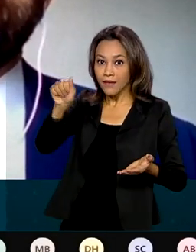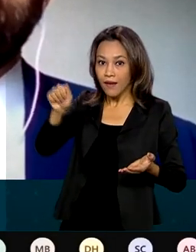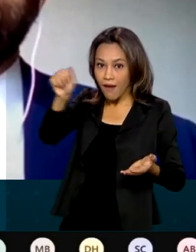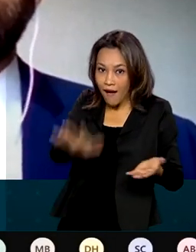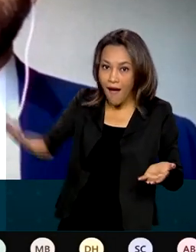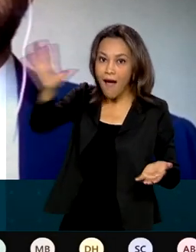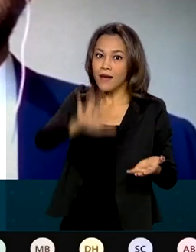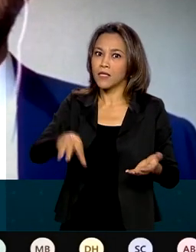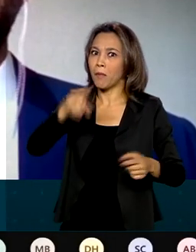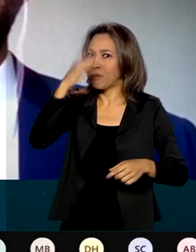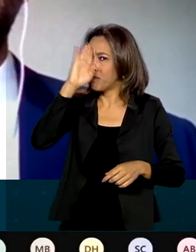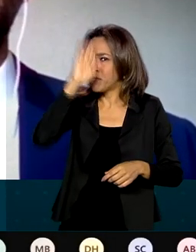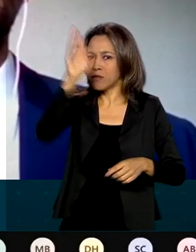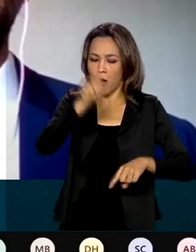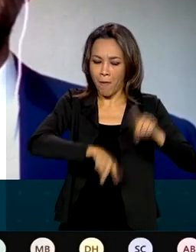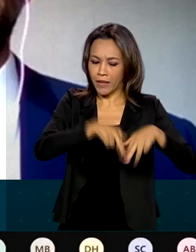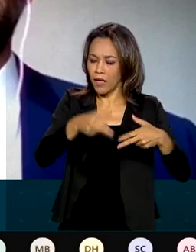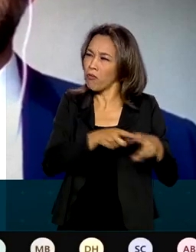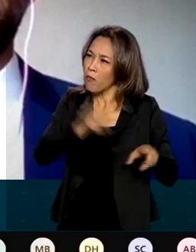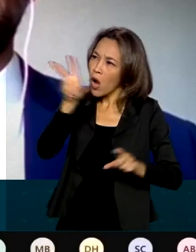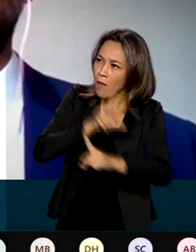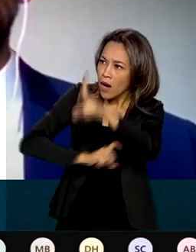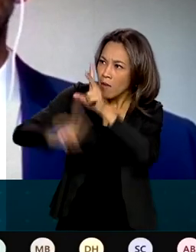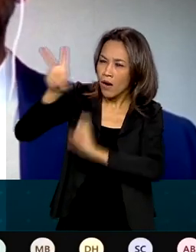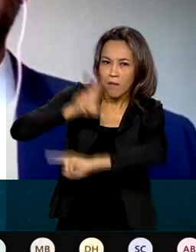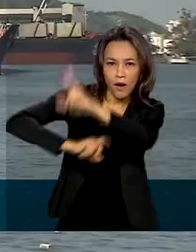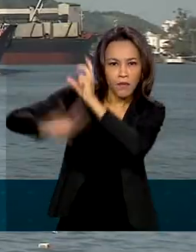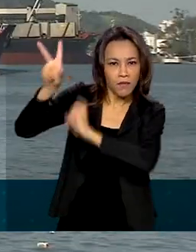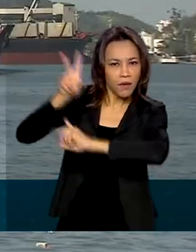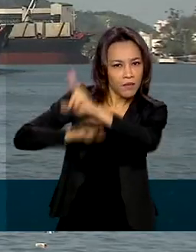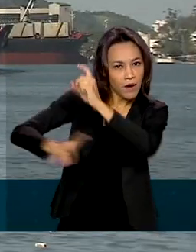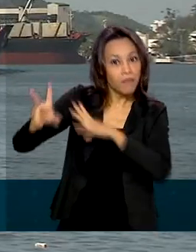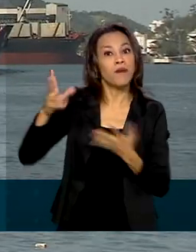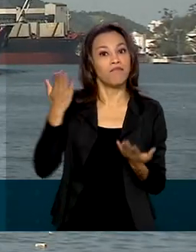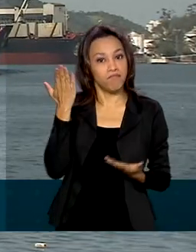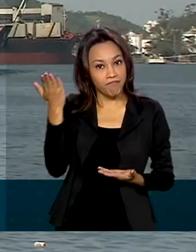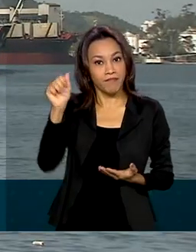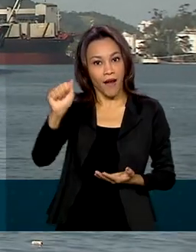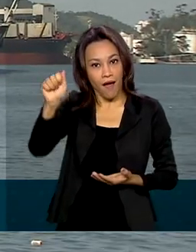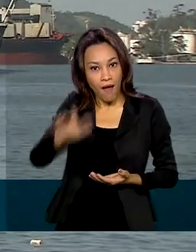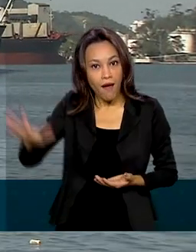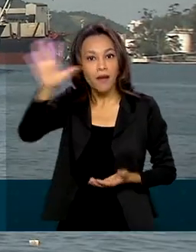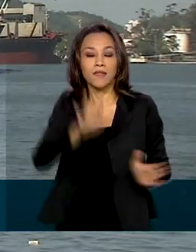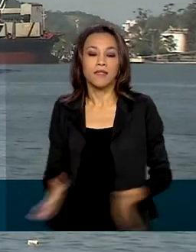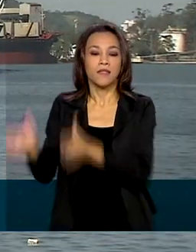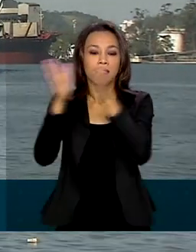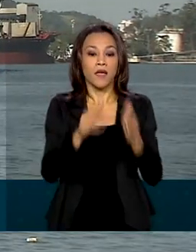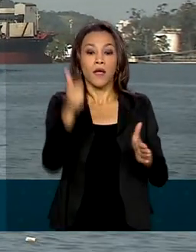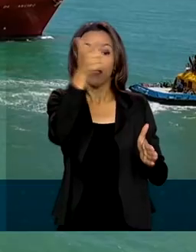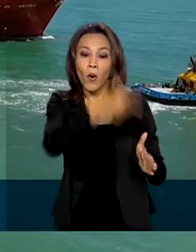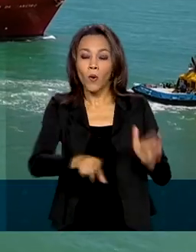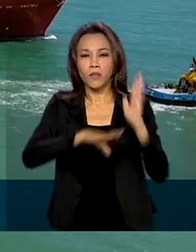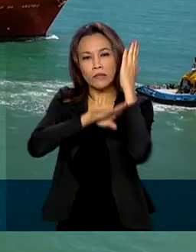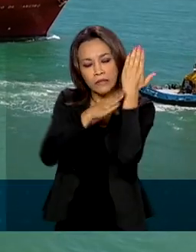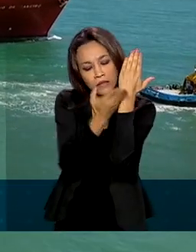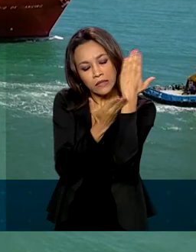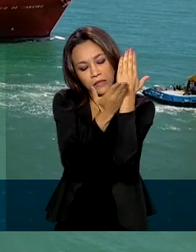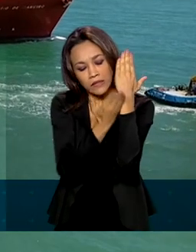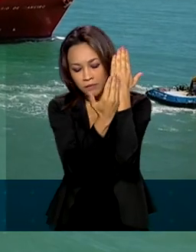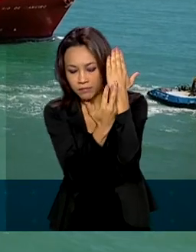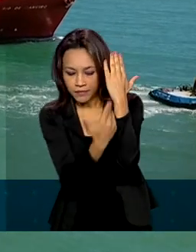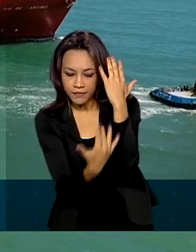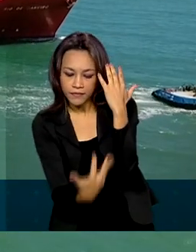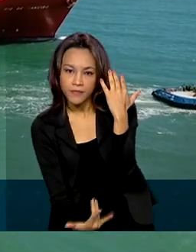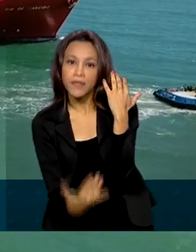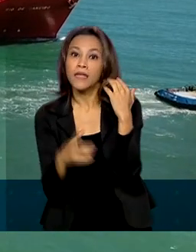o principal destino das nossas exportações de commodities. Já as exportações da indústria extrativista tiveram queda de